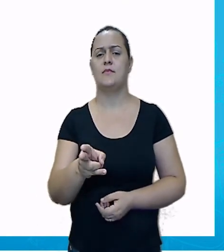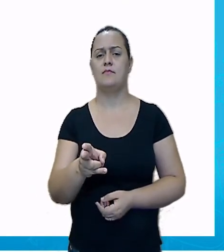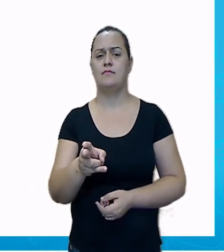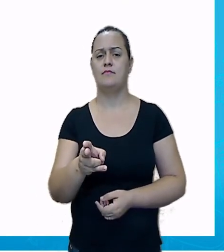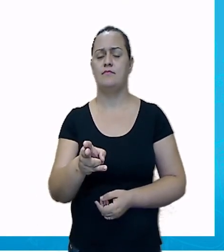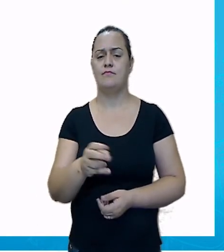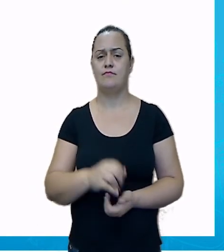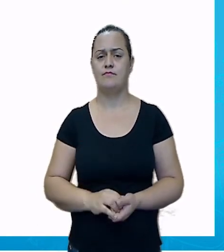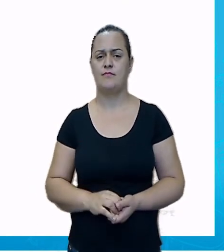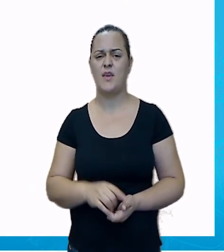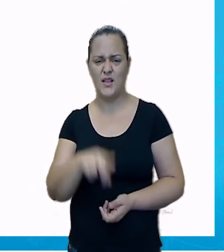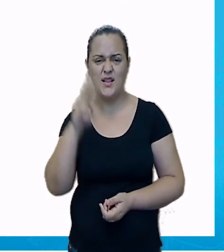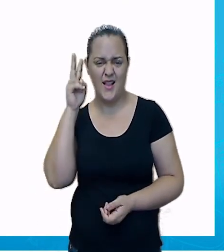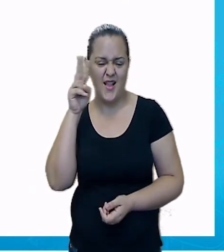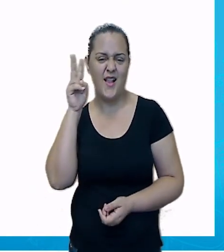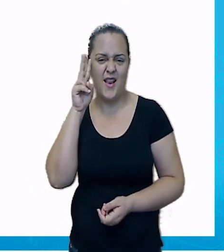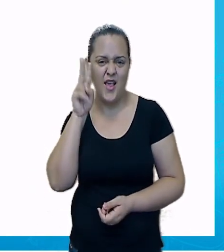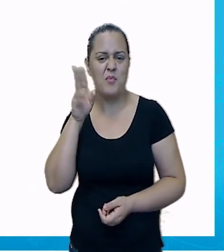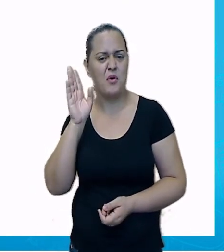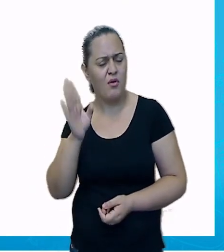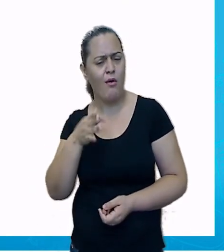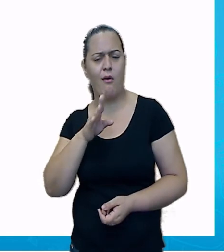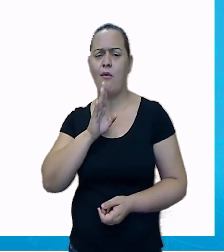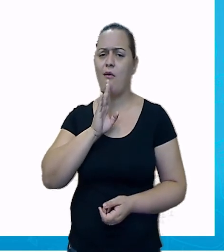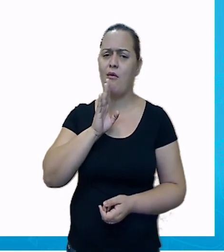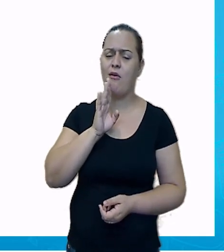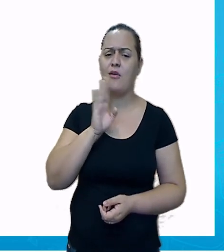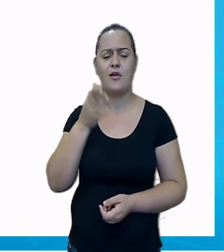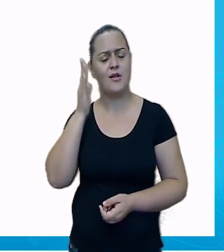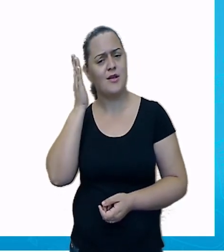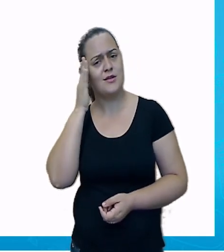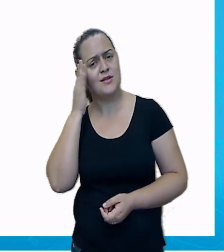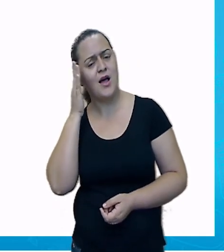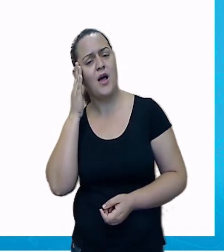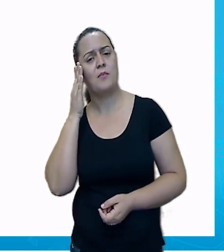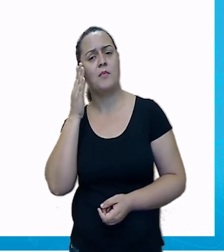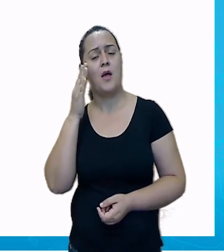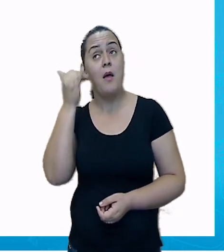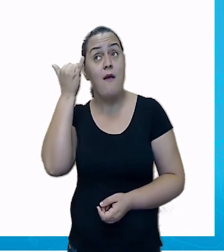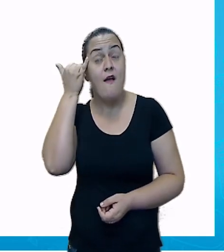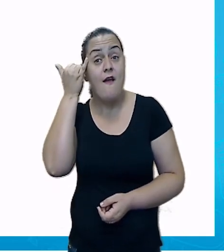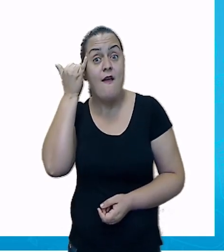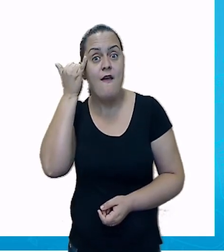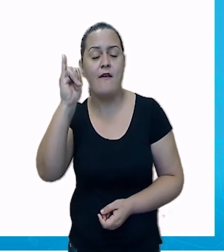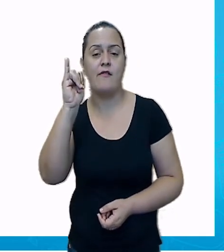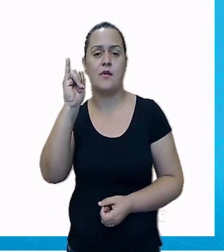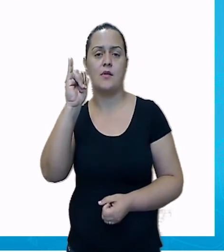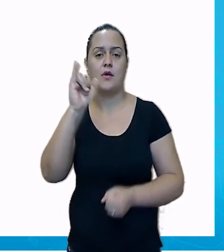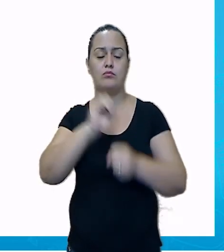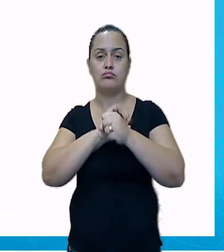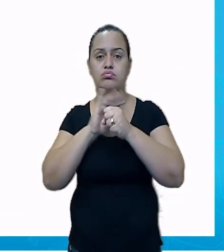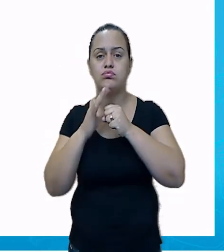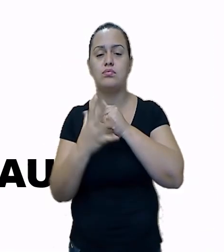vocês relembrar direitinho o que a gente precisa fazer para a prevenção do Covid-19.